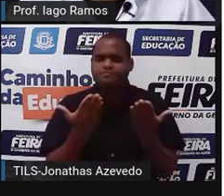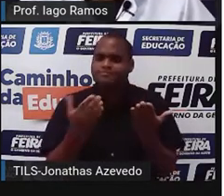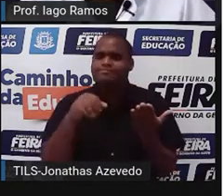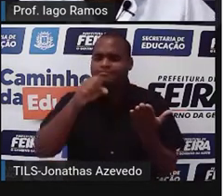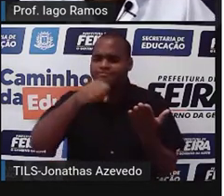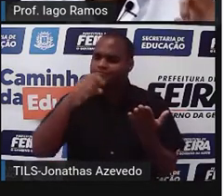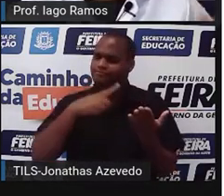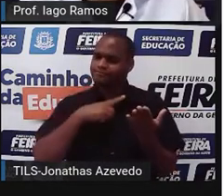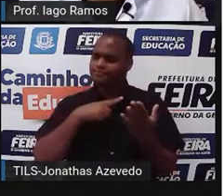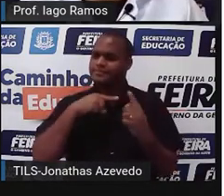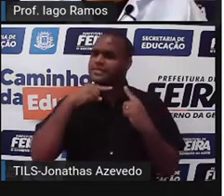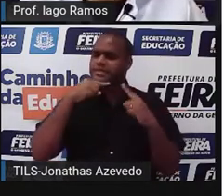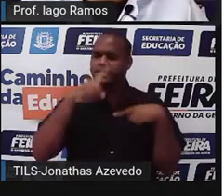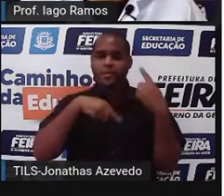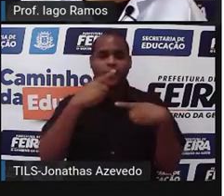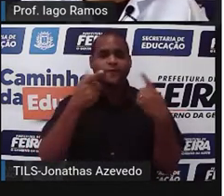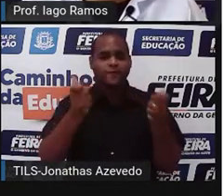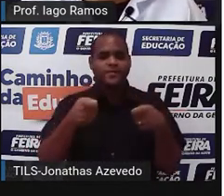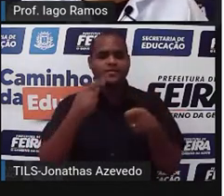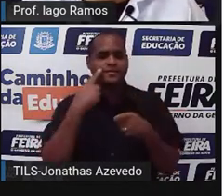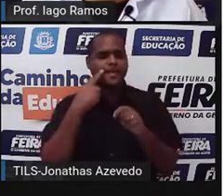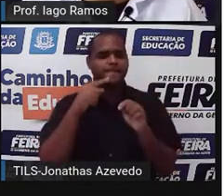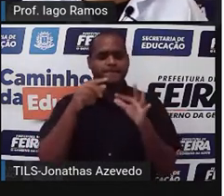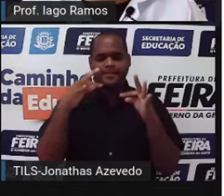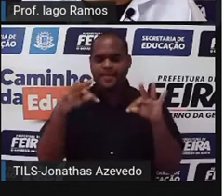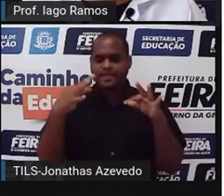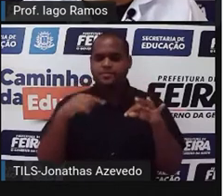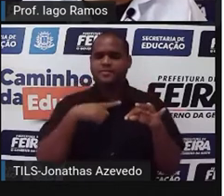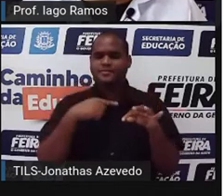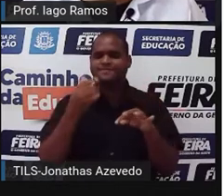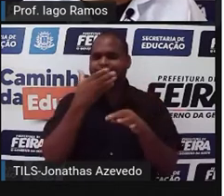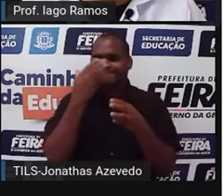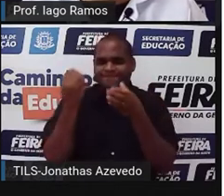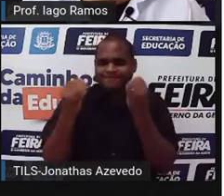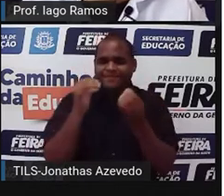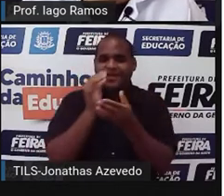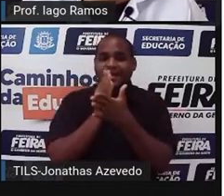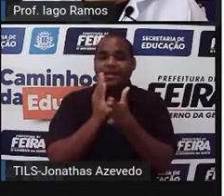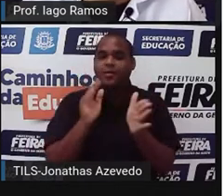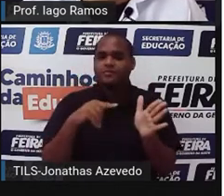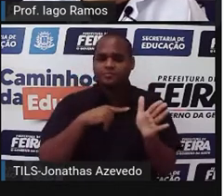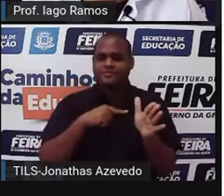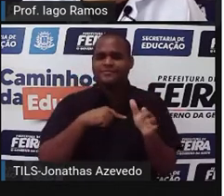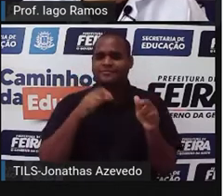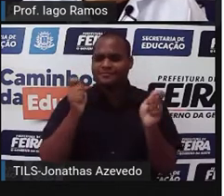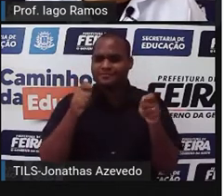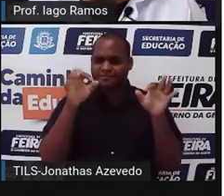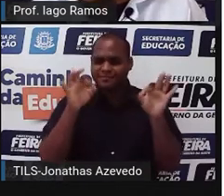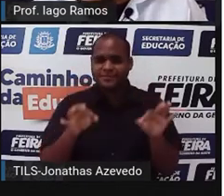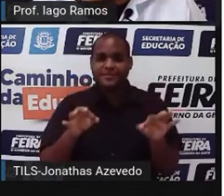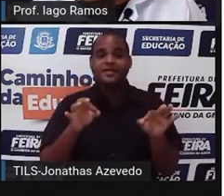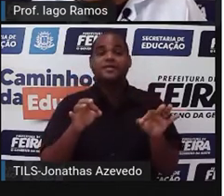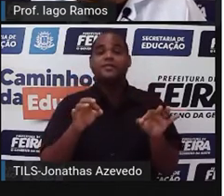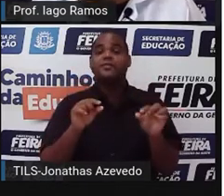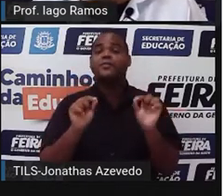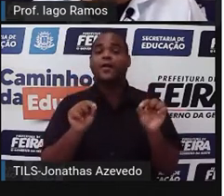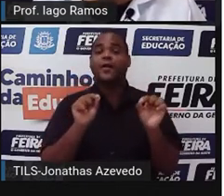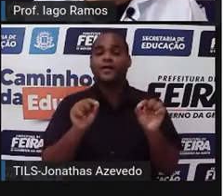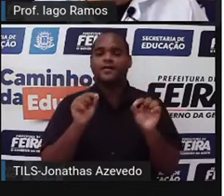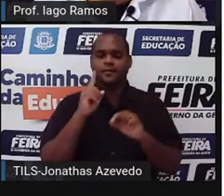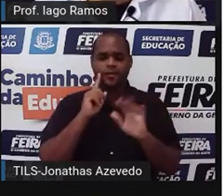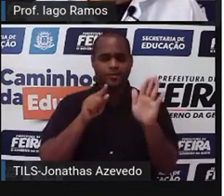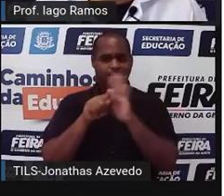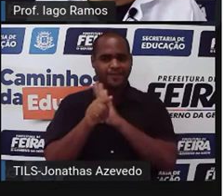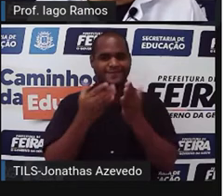é isso aí. Depois desse teste que a gente acabou de fazer, certo? Deixa eu te